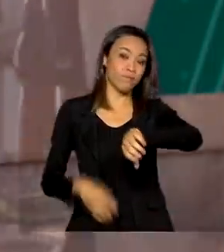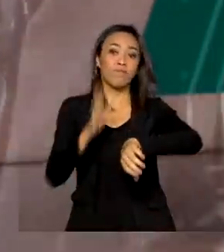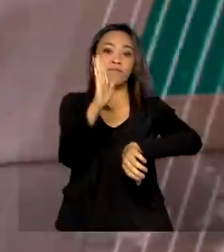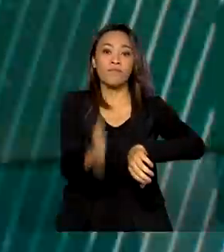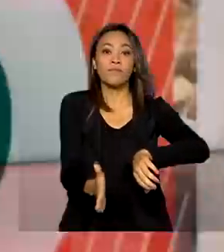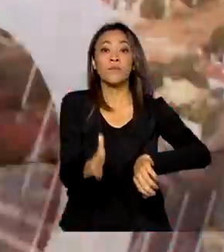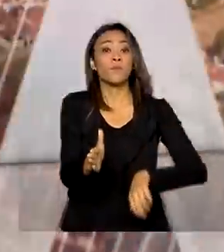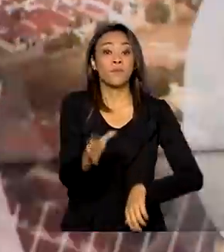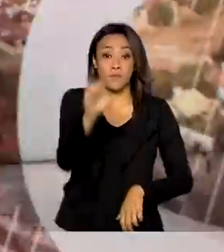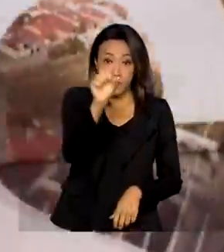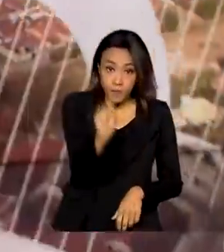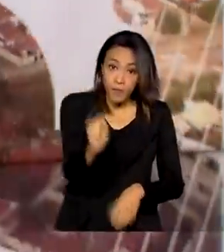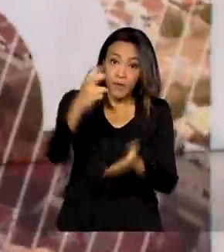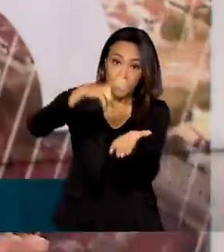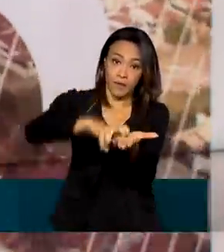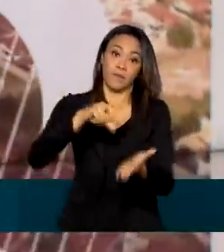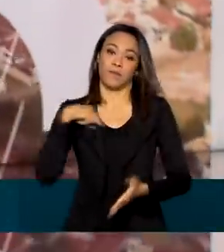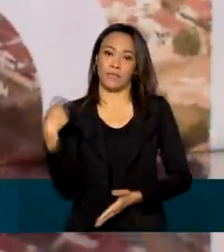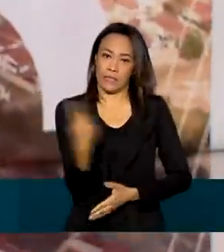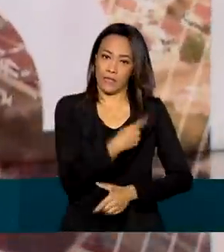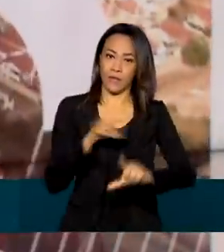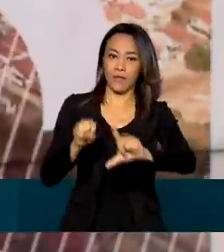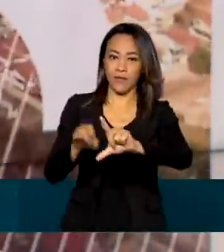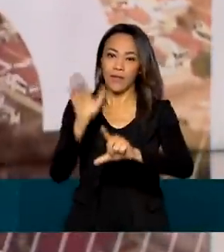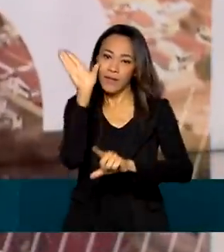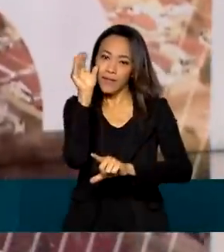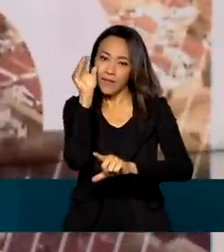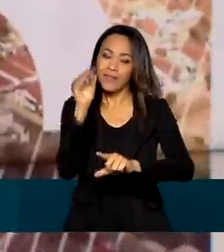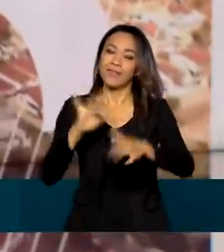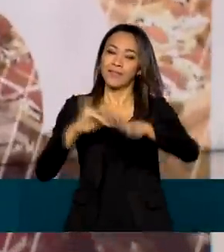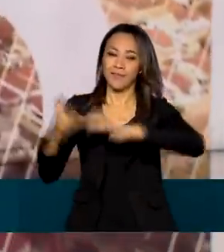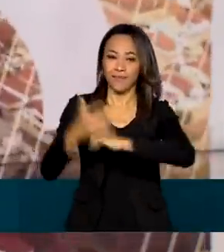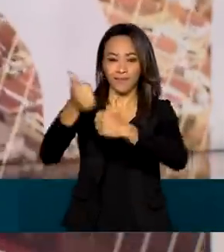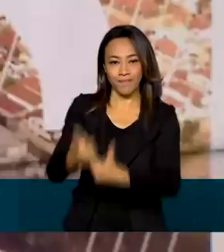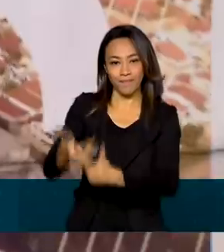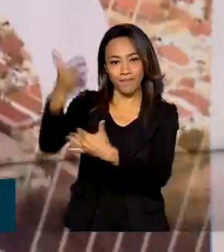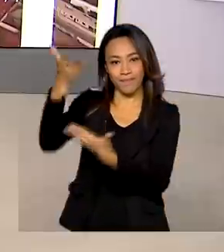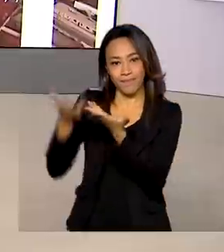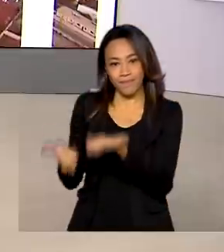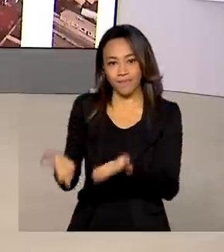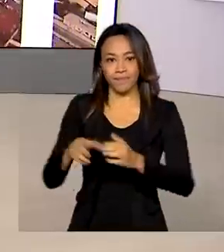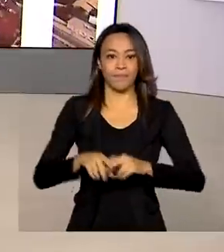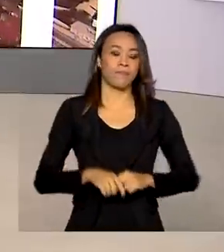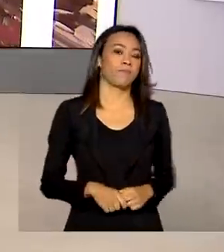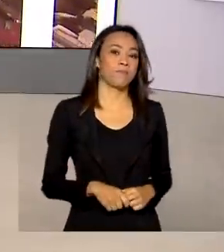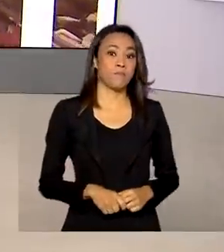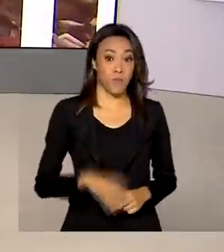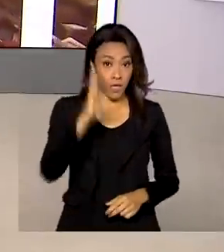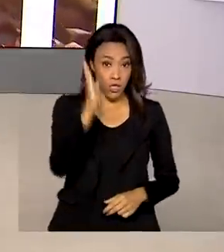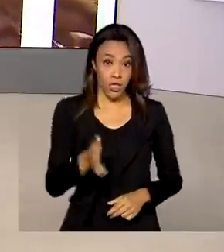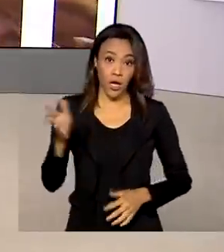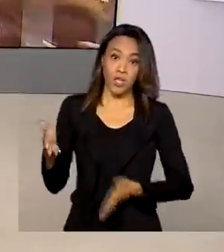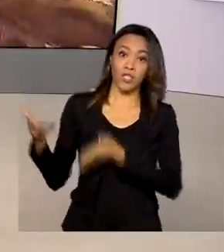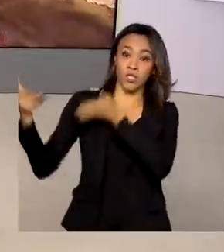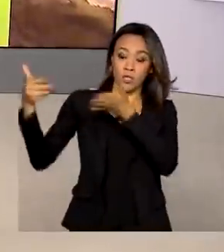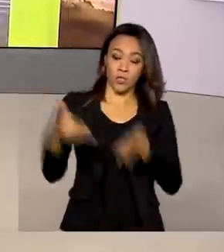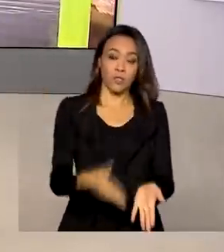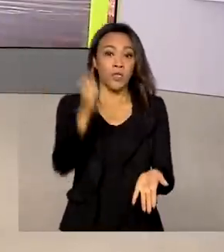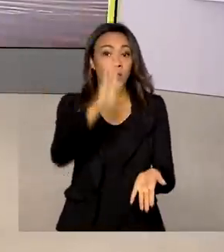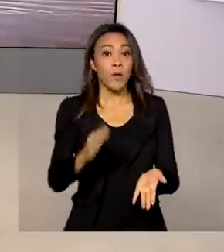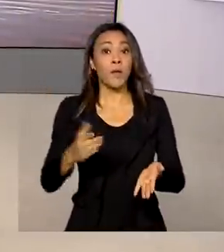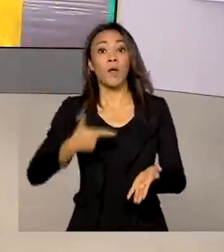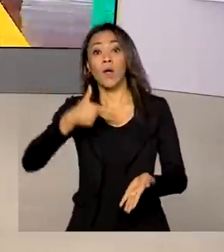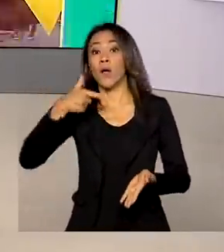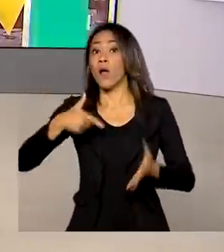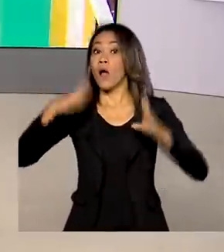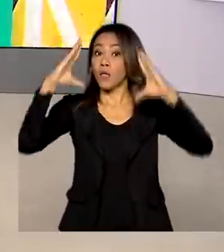Agora, 8 horas da manhã, nós estamos ao vivo também pelas redes sociais. Chegaram ao Brasil na noite desta quinta